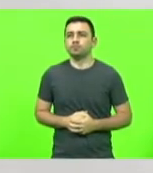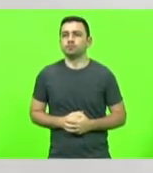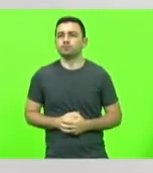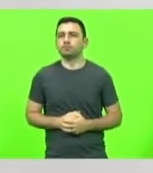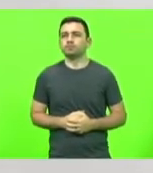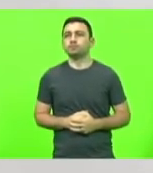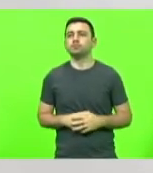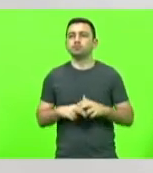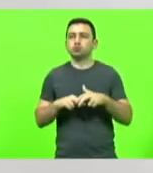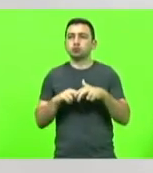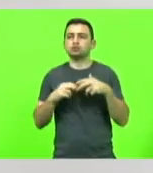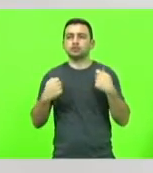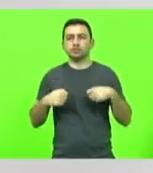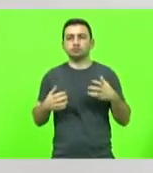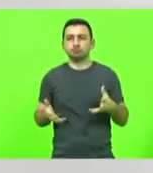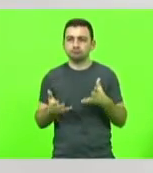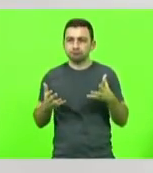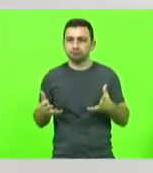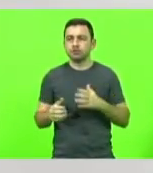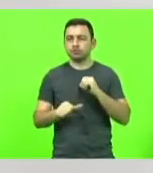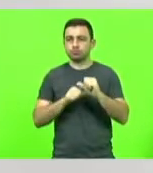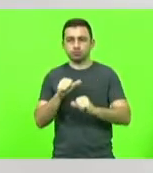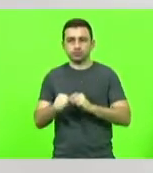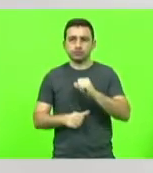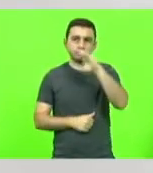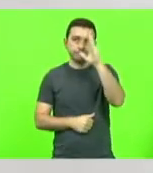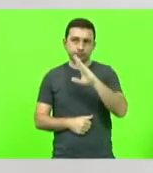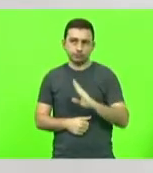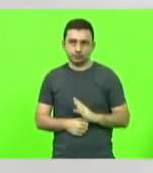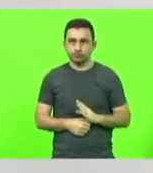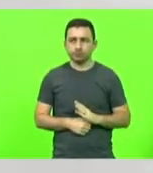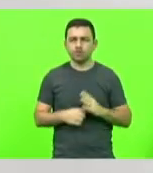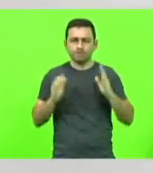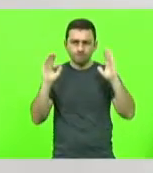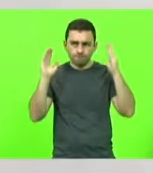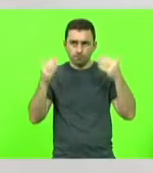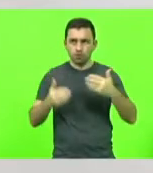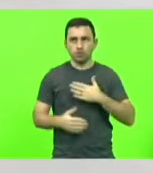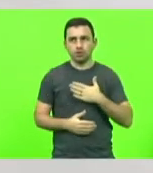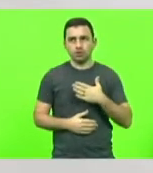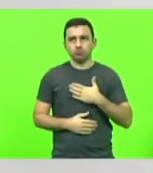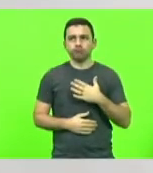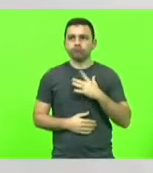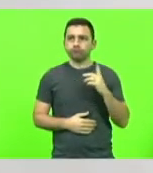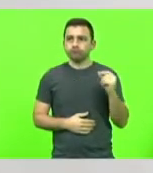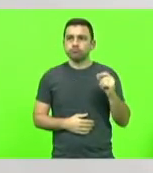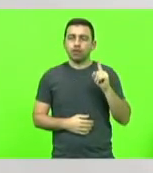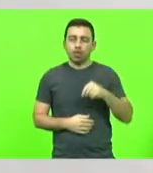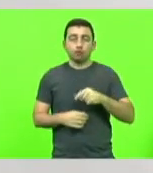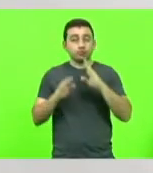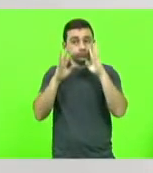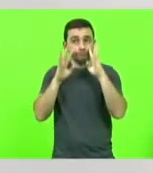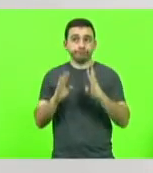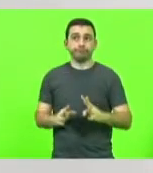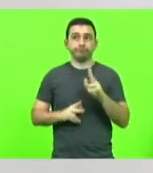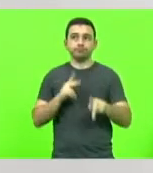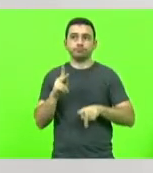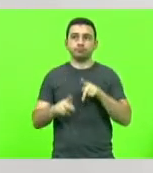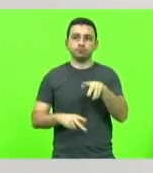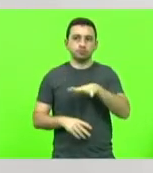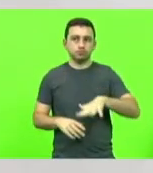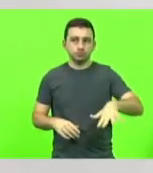mudanças que o Brasil precisa. Meu foco no mandato também será ouvir as demandas da população e buscar